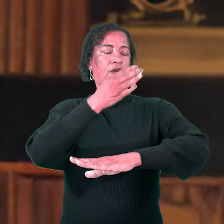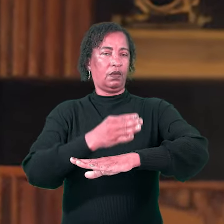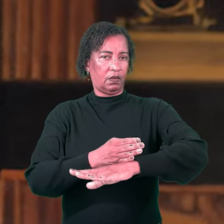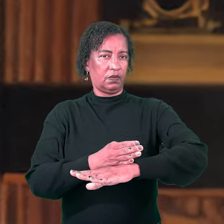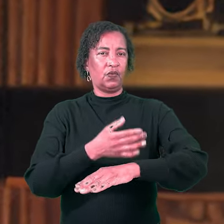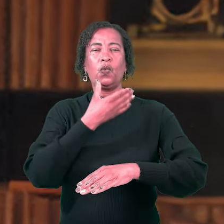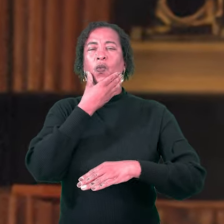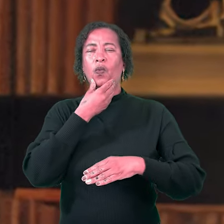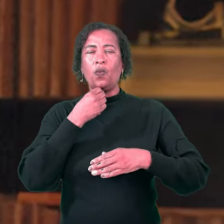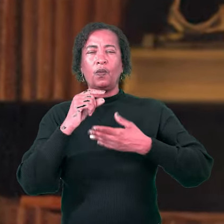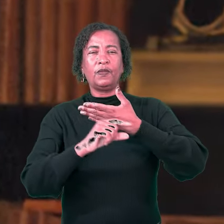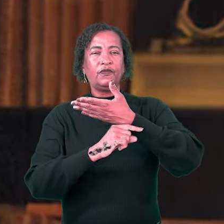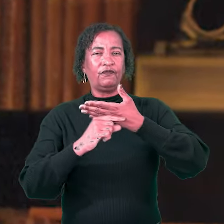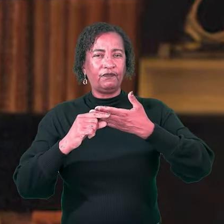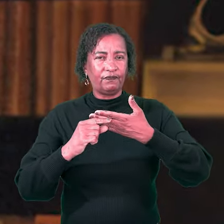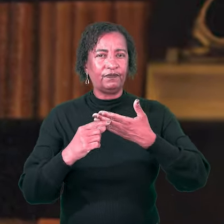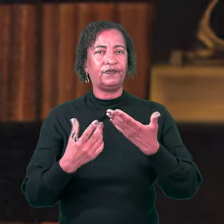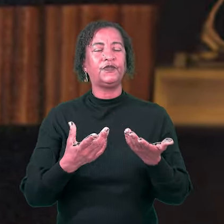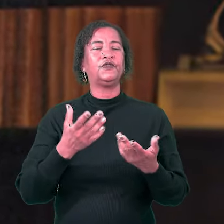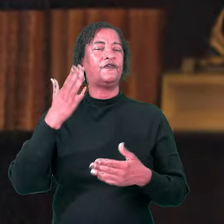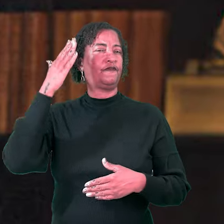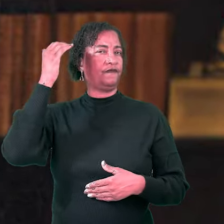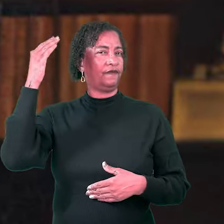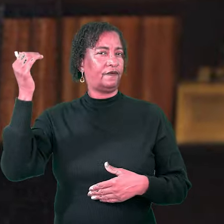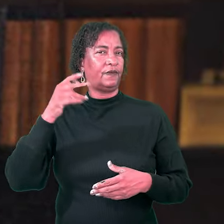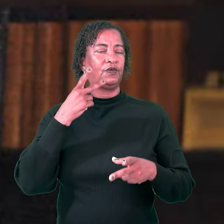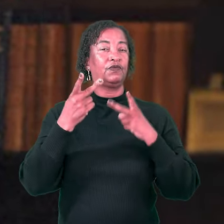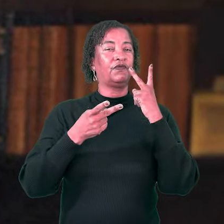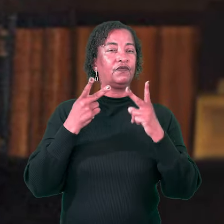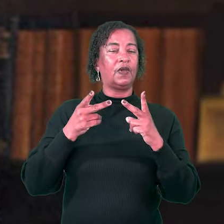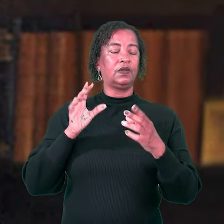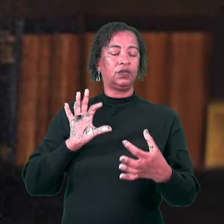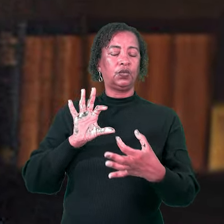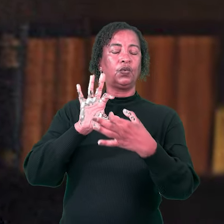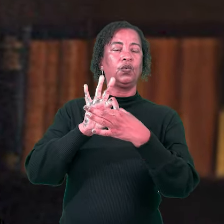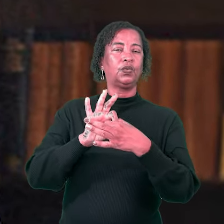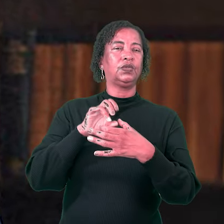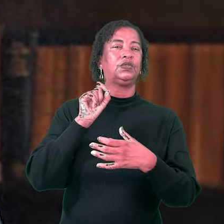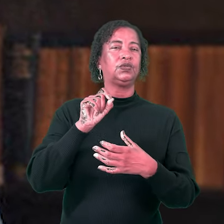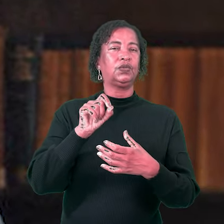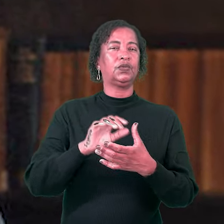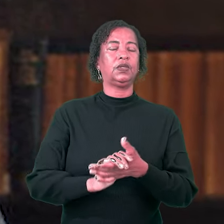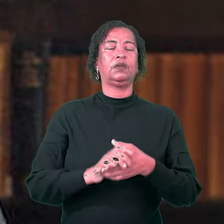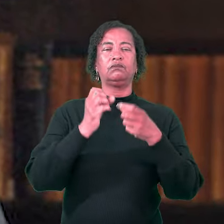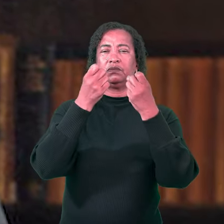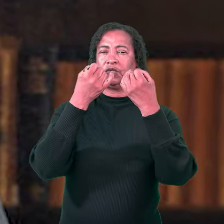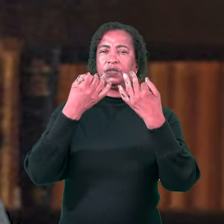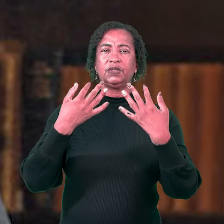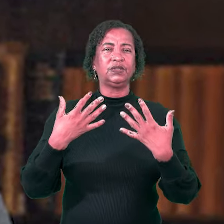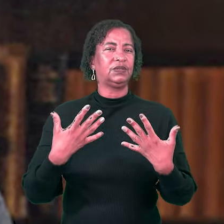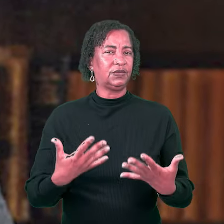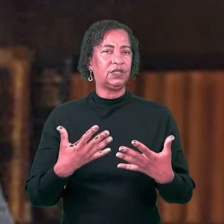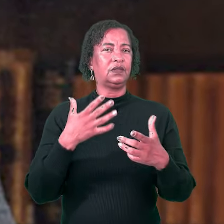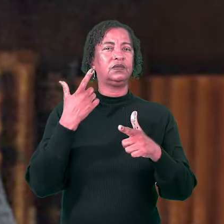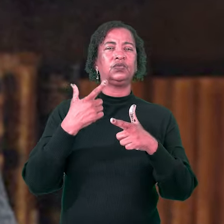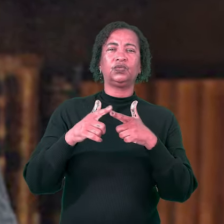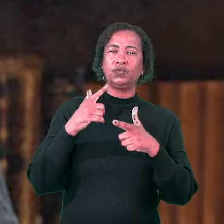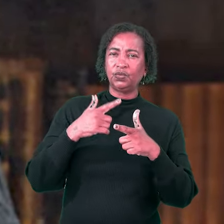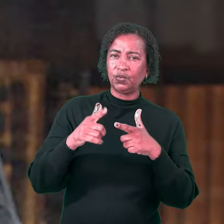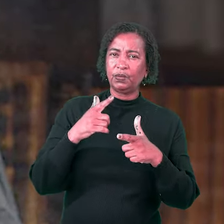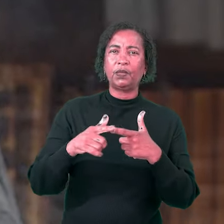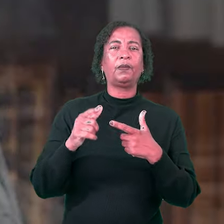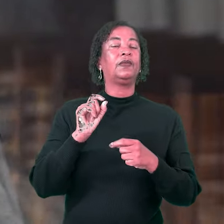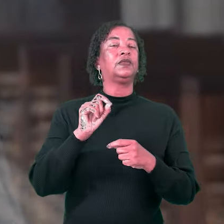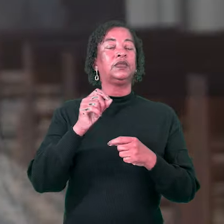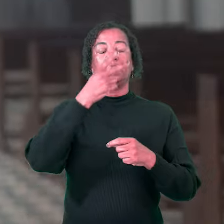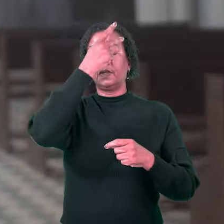Lloyd-Jones, esse contexto no qual o ensinamento é dado é uma ilustração das crises resultantes da conversão